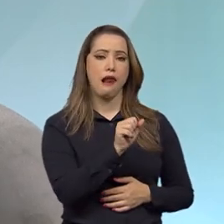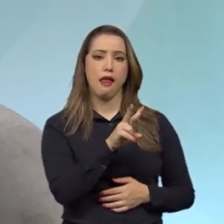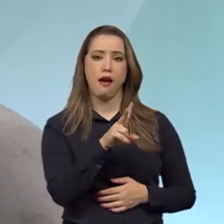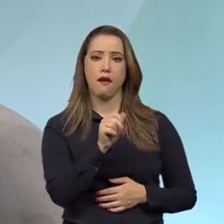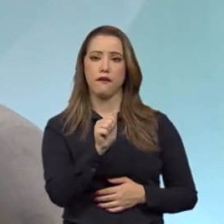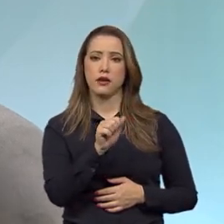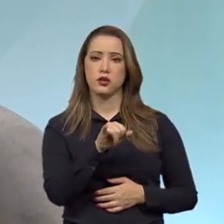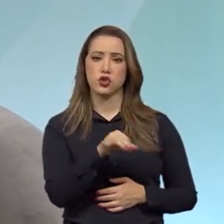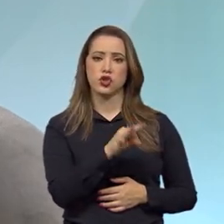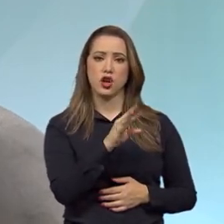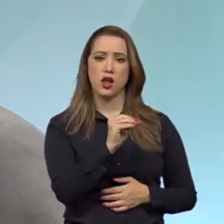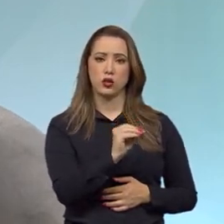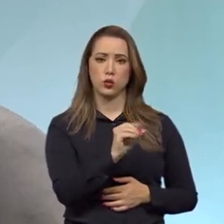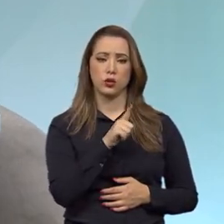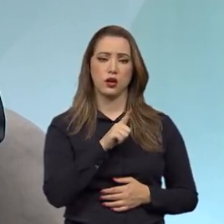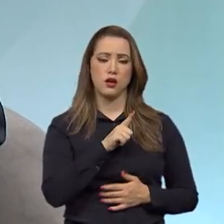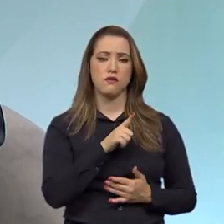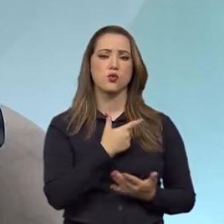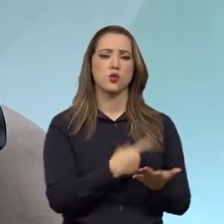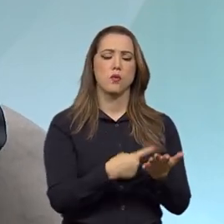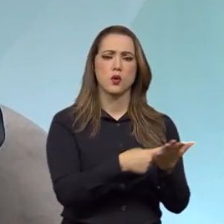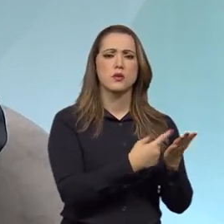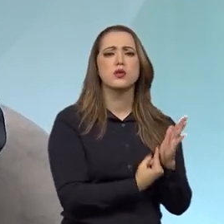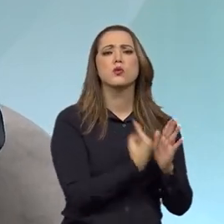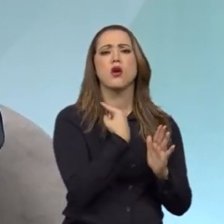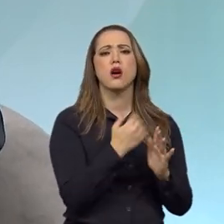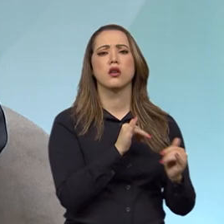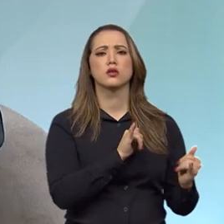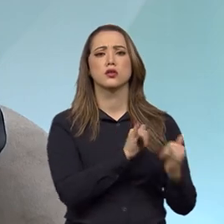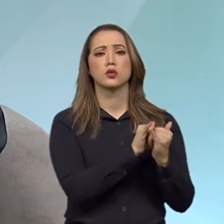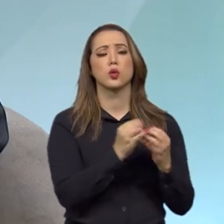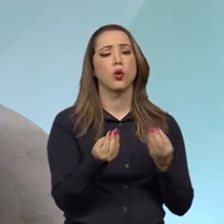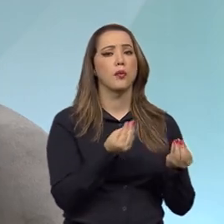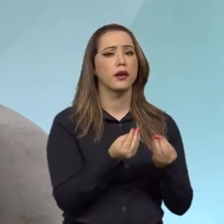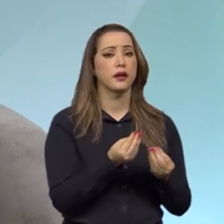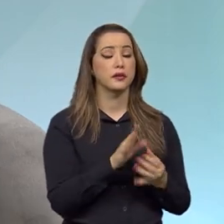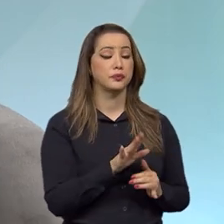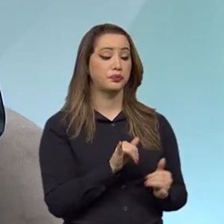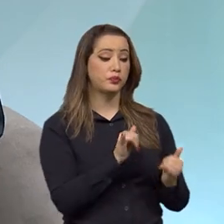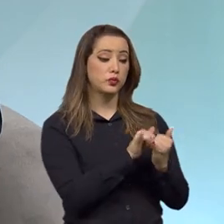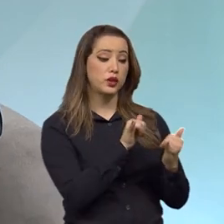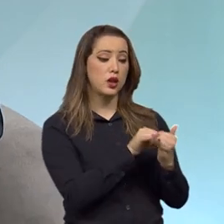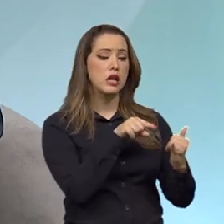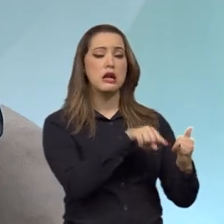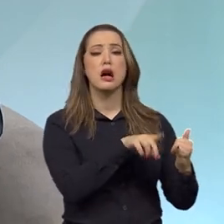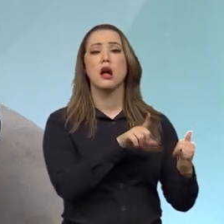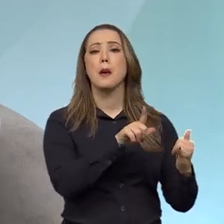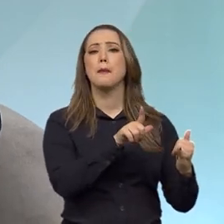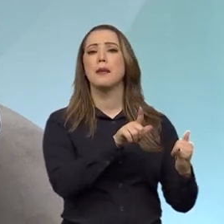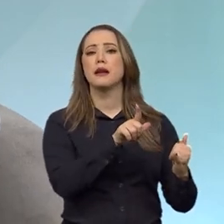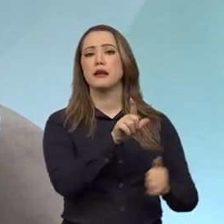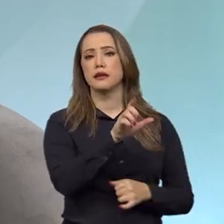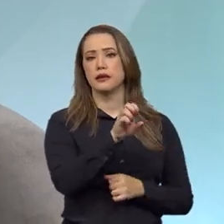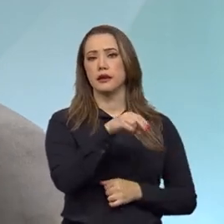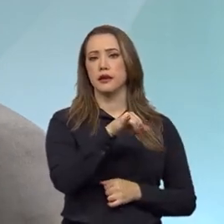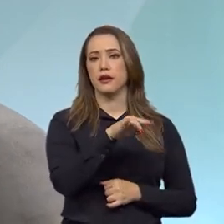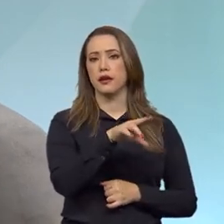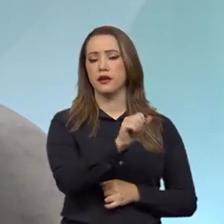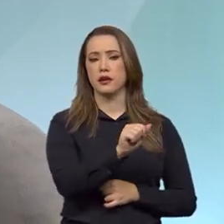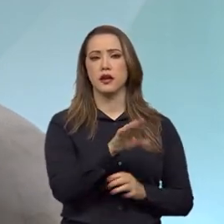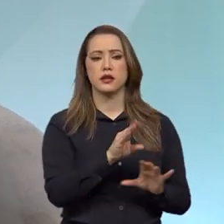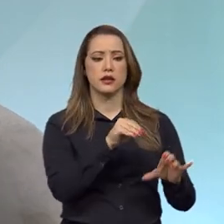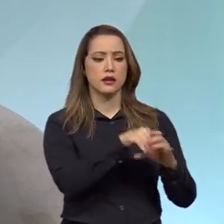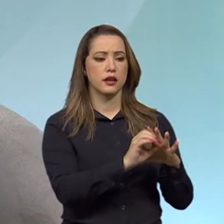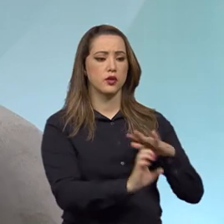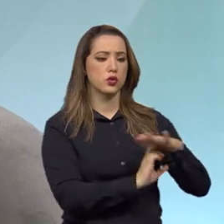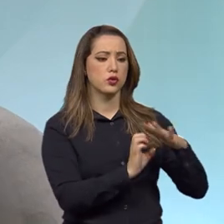uma delação premiada, mas no âmbito de uma pessoa jurídica, no âmbito de uma empresa que faz algo de errado, né? Que trabalhe,